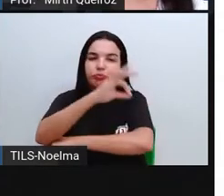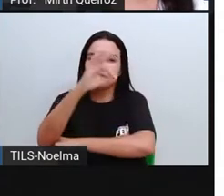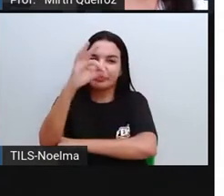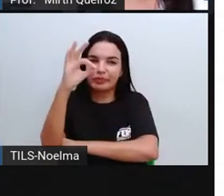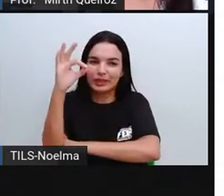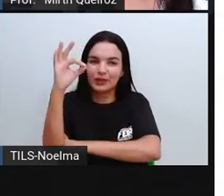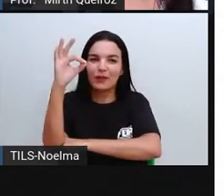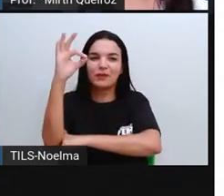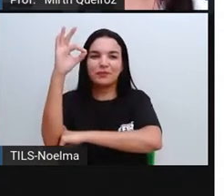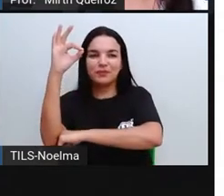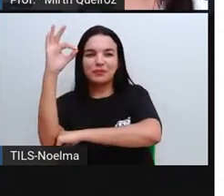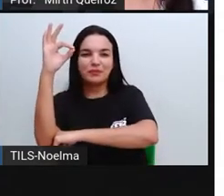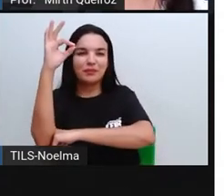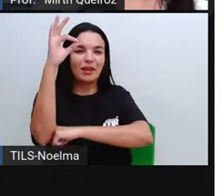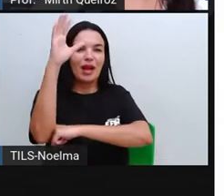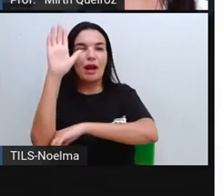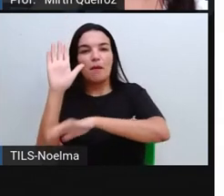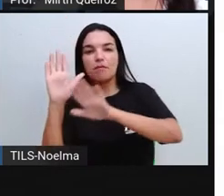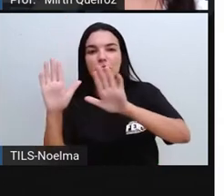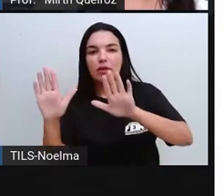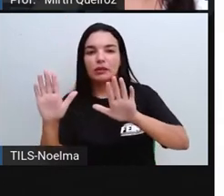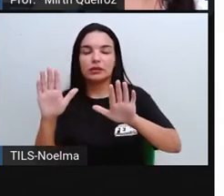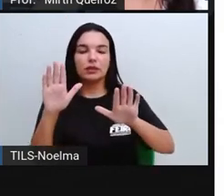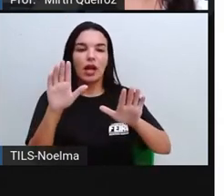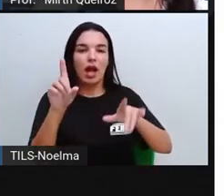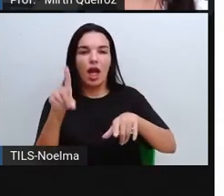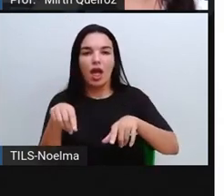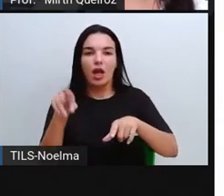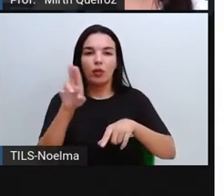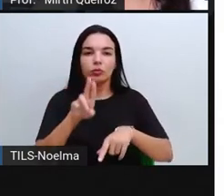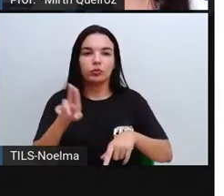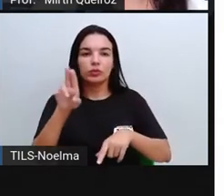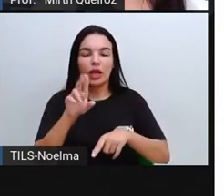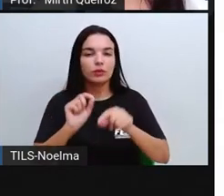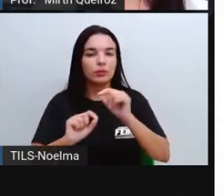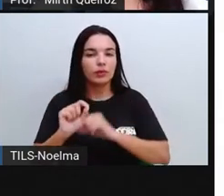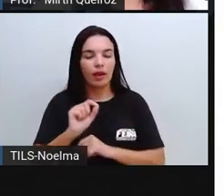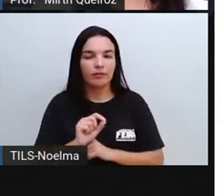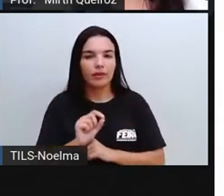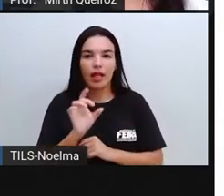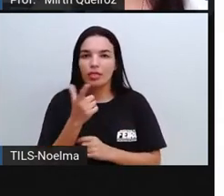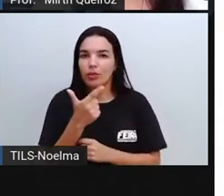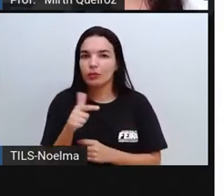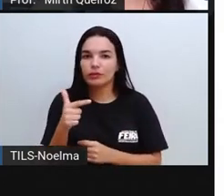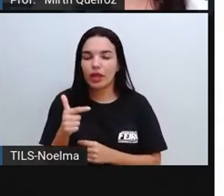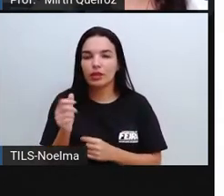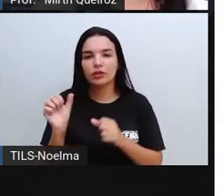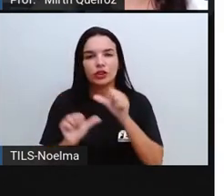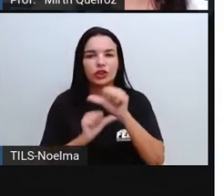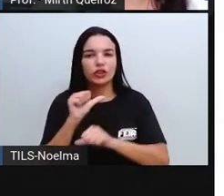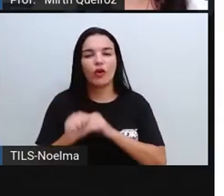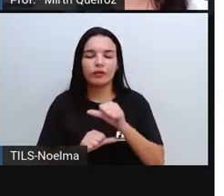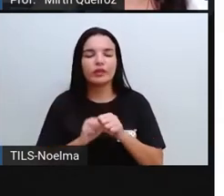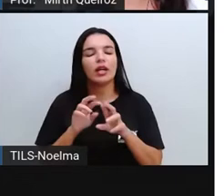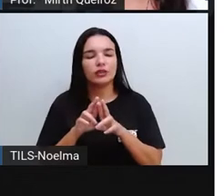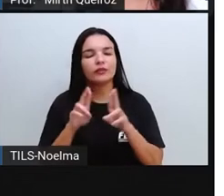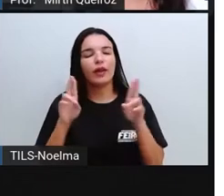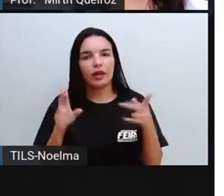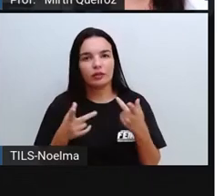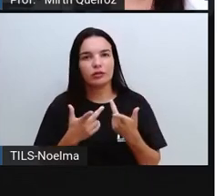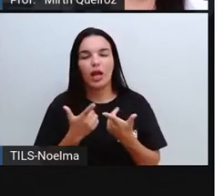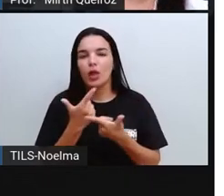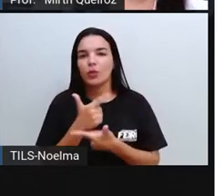Porém, ele é um bem que não é renovável, diferente desses outros tipos